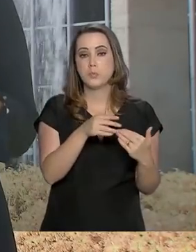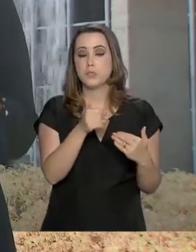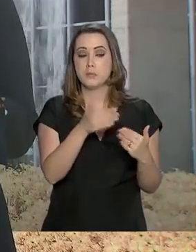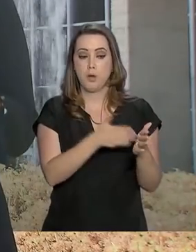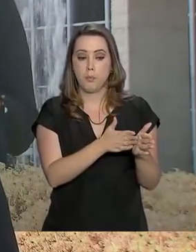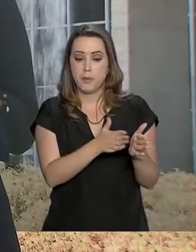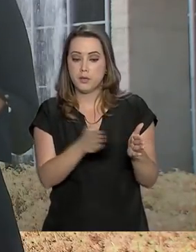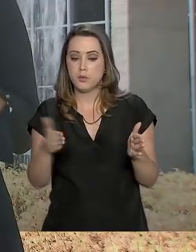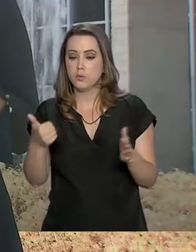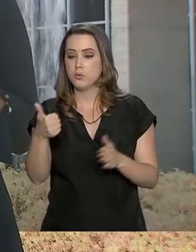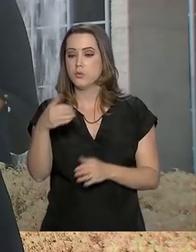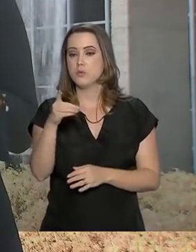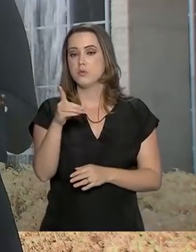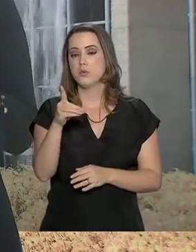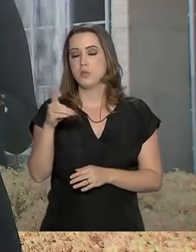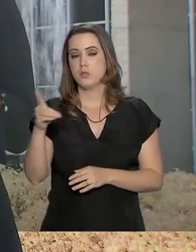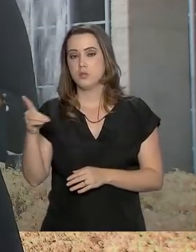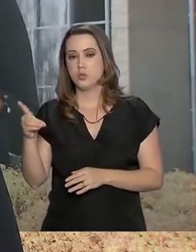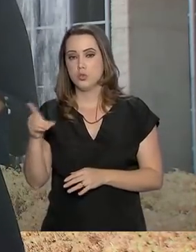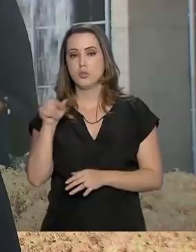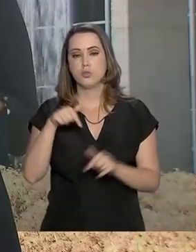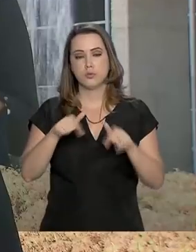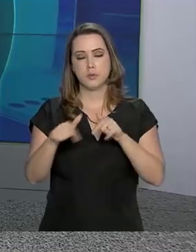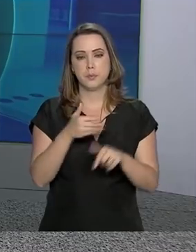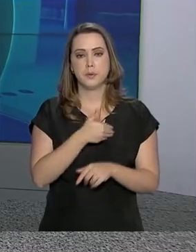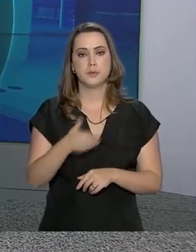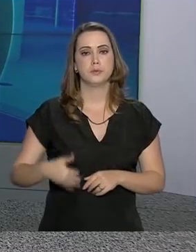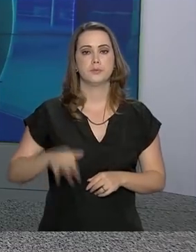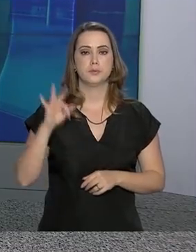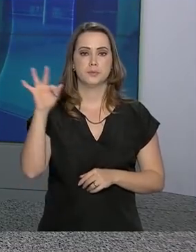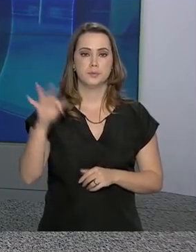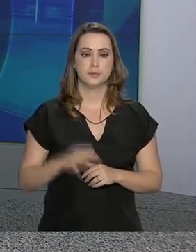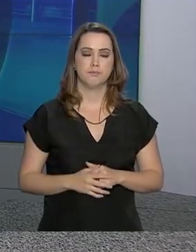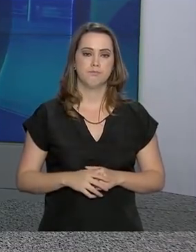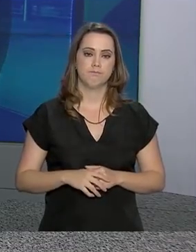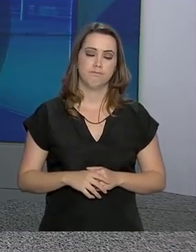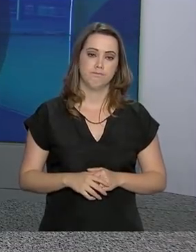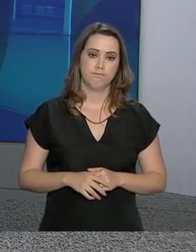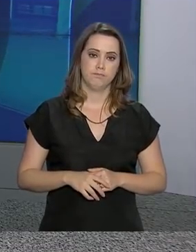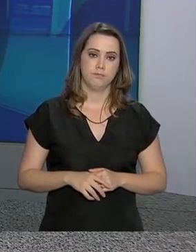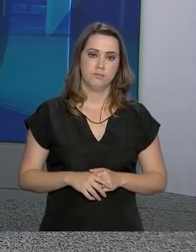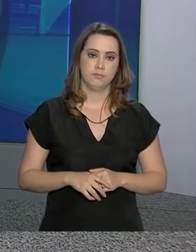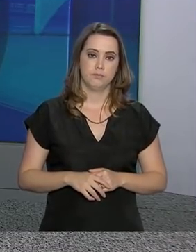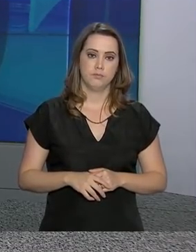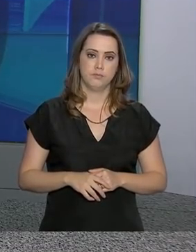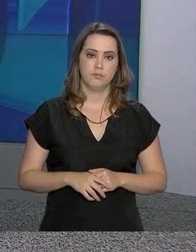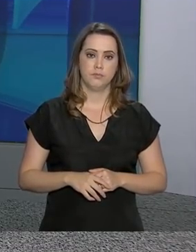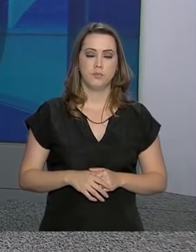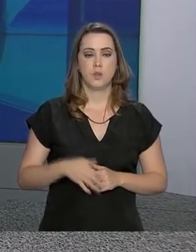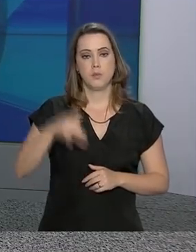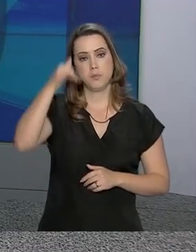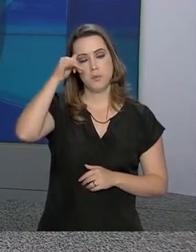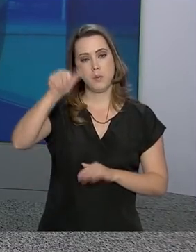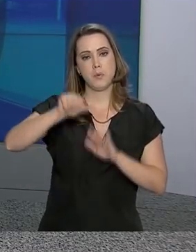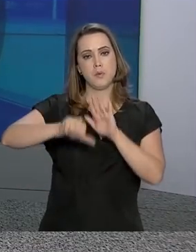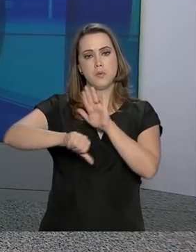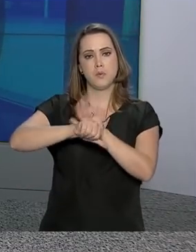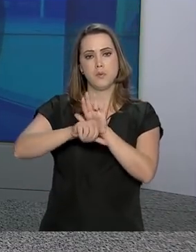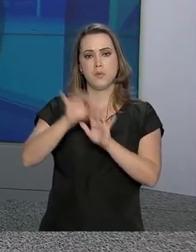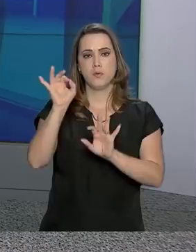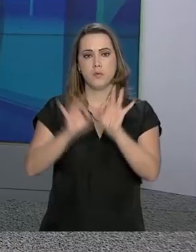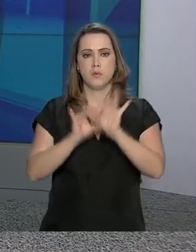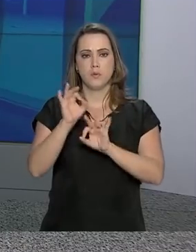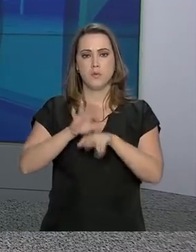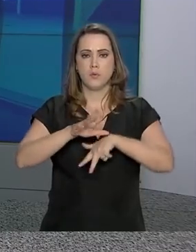100 dias de trabalho do governo federal. E além da lei anticrime, combater o crime